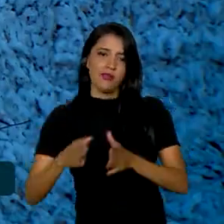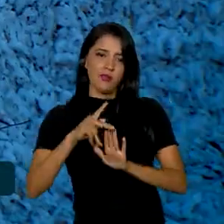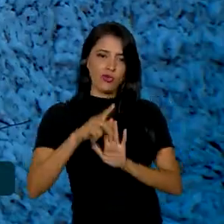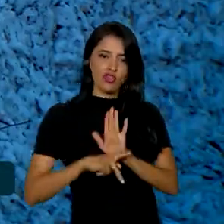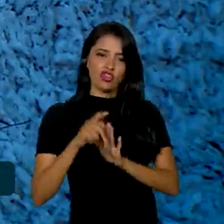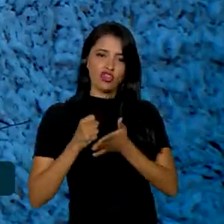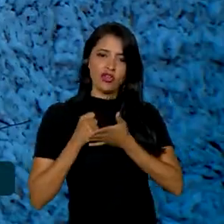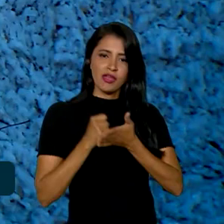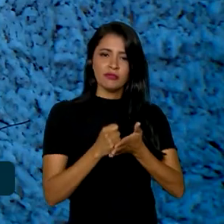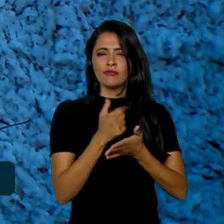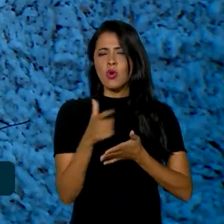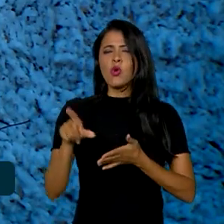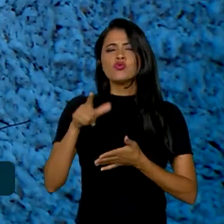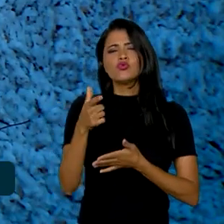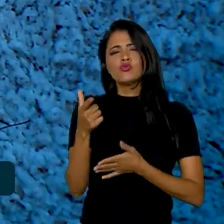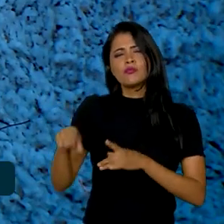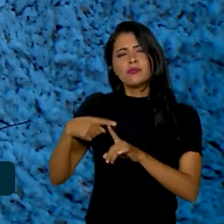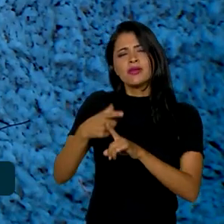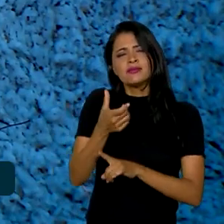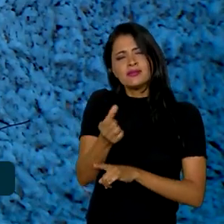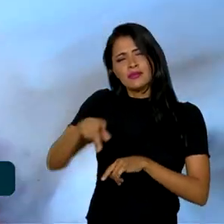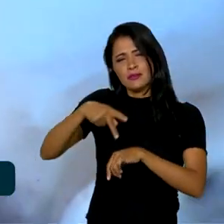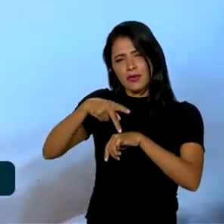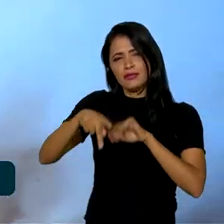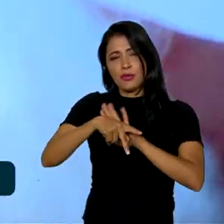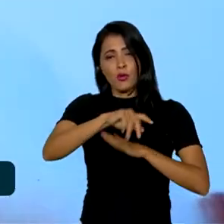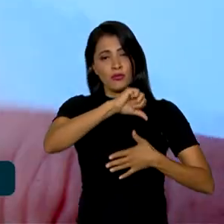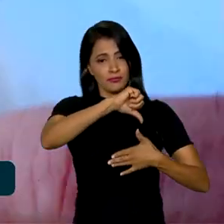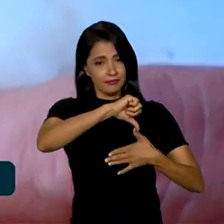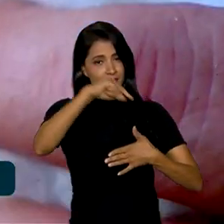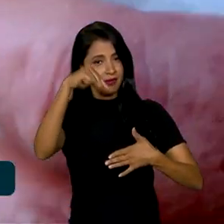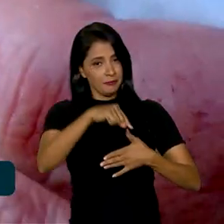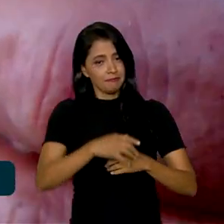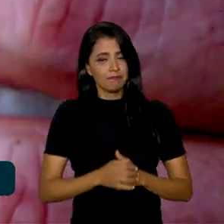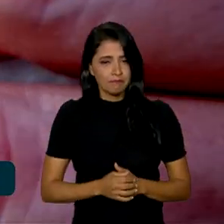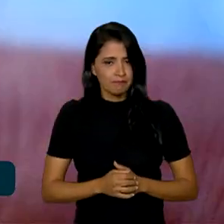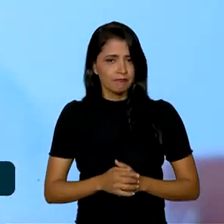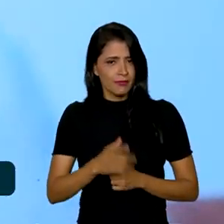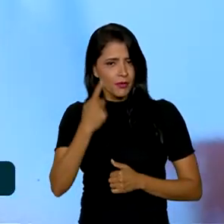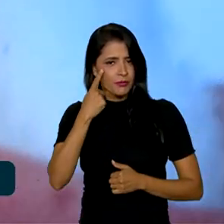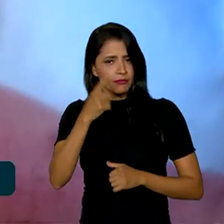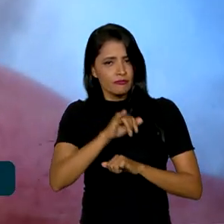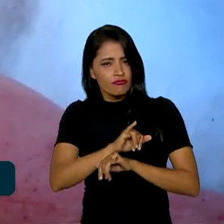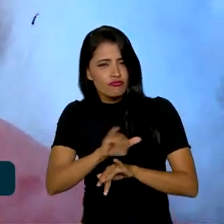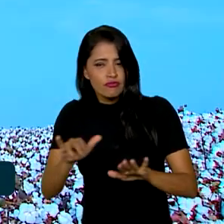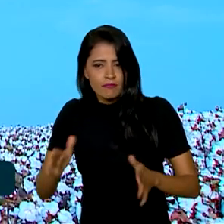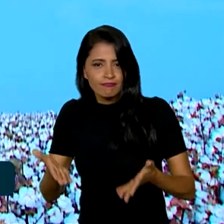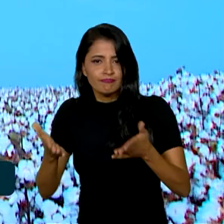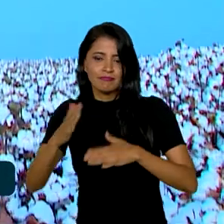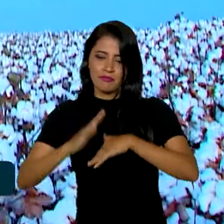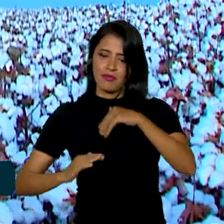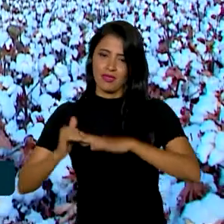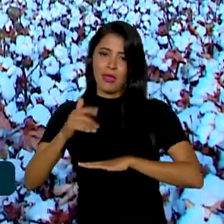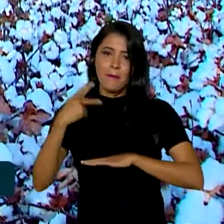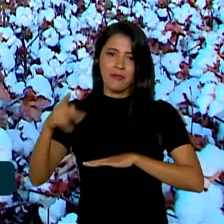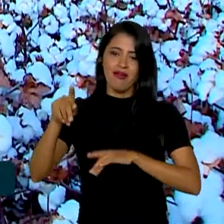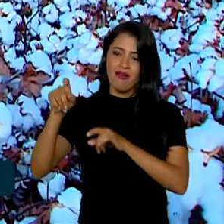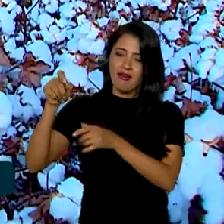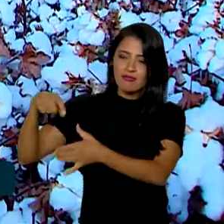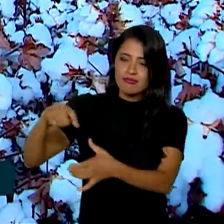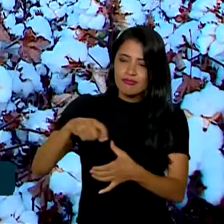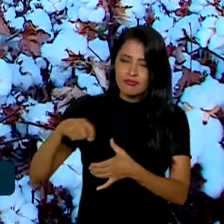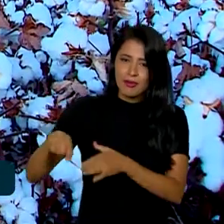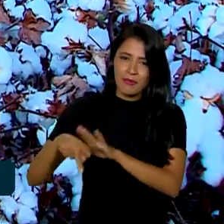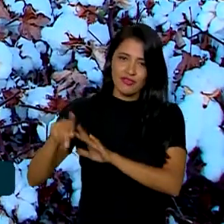que envolve outros seis países da América do Sul. A ideia é disseminar as boas práticas para os pequenos produtores